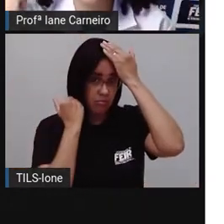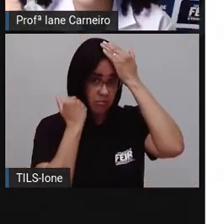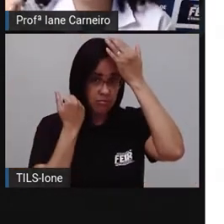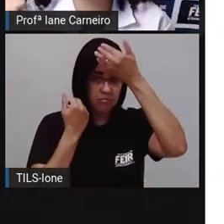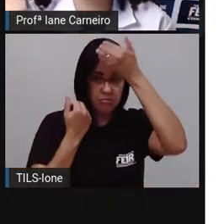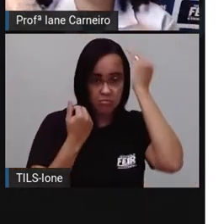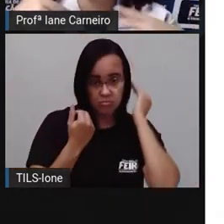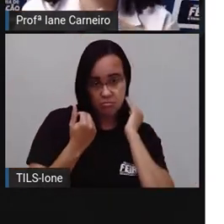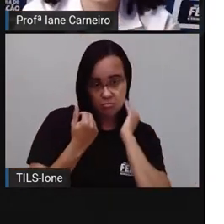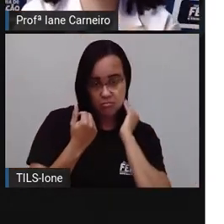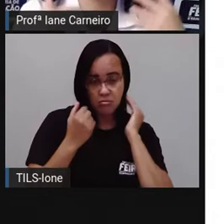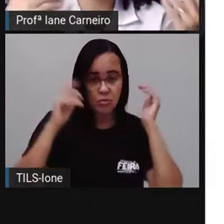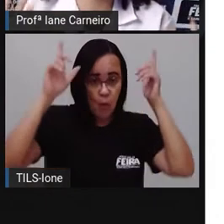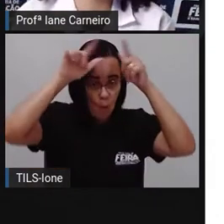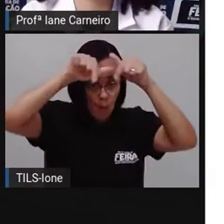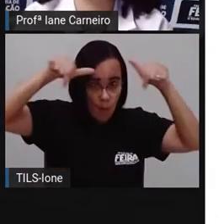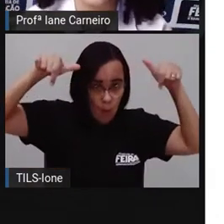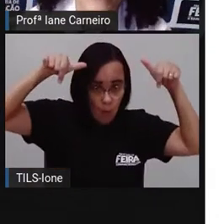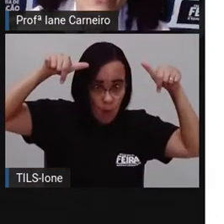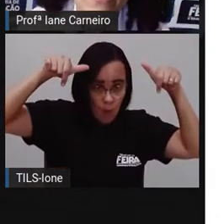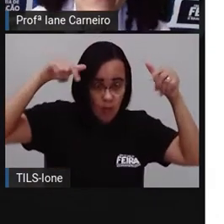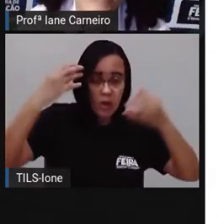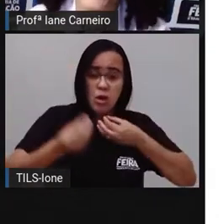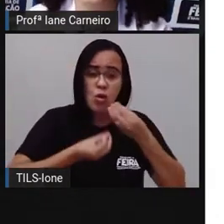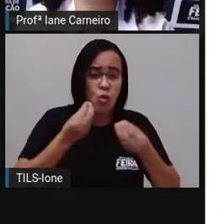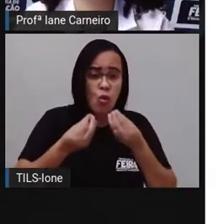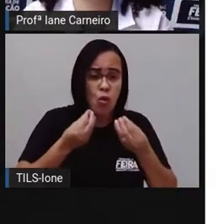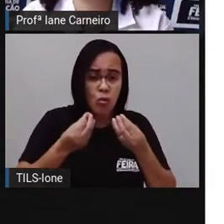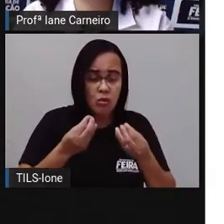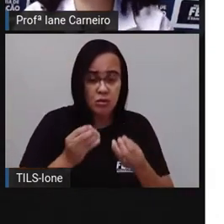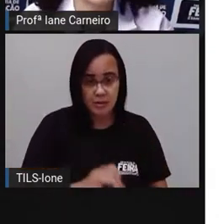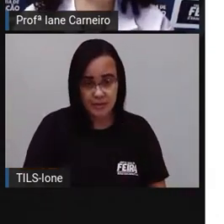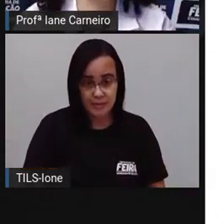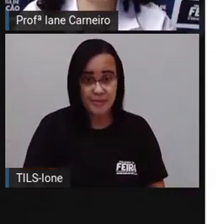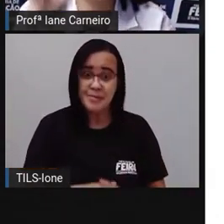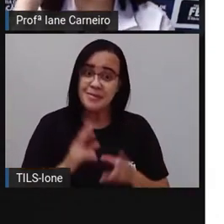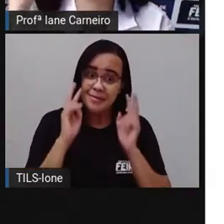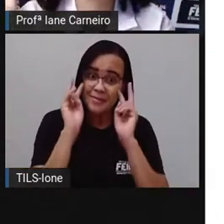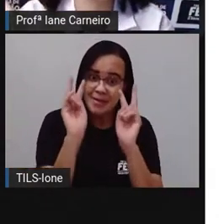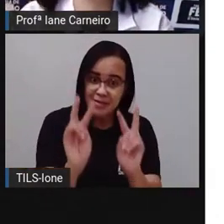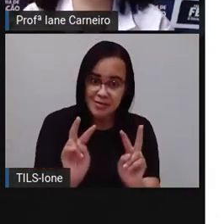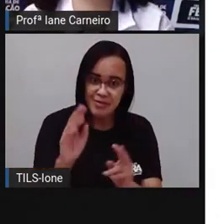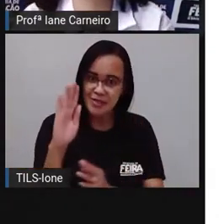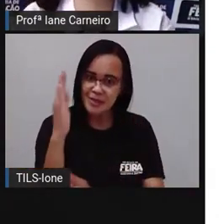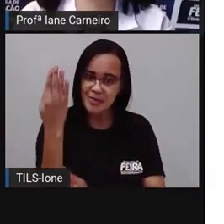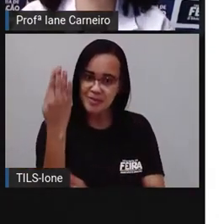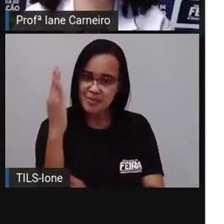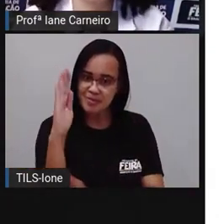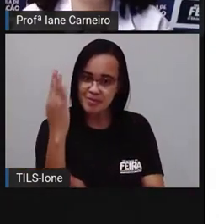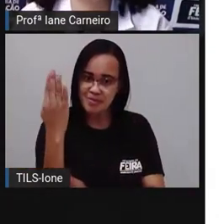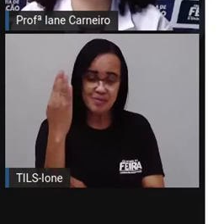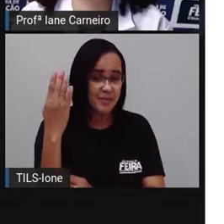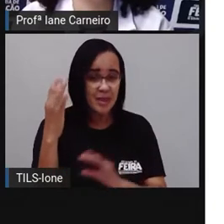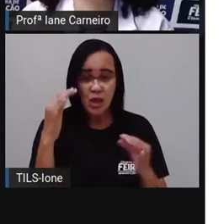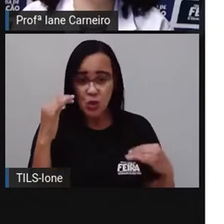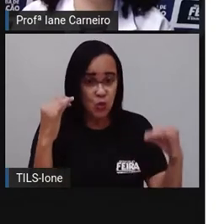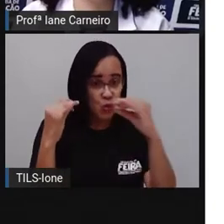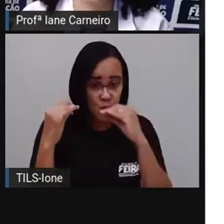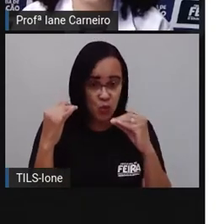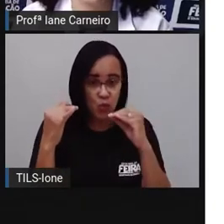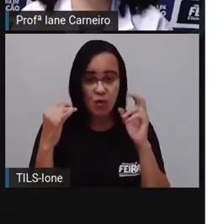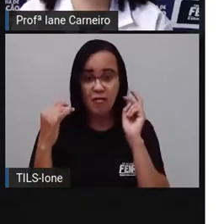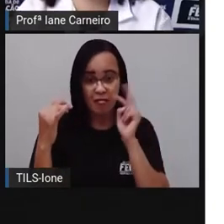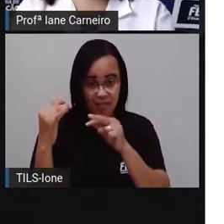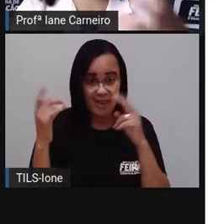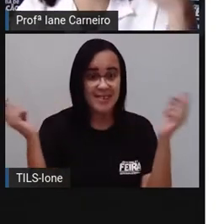tá raspado, tá cortado, tá como o seu cabelo? Então, observem todos esses elementos, Tudo isso aqui, ó, tem